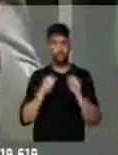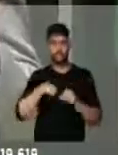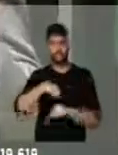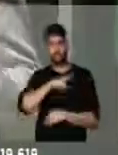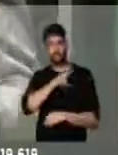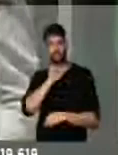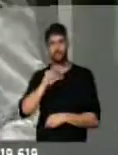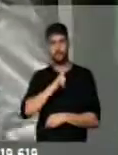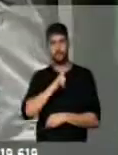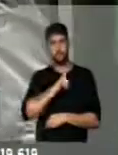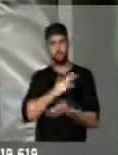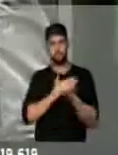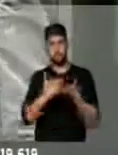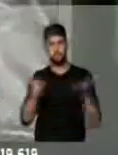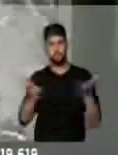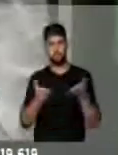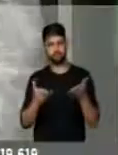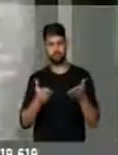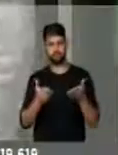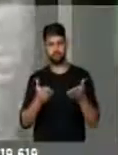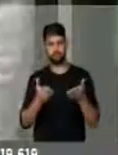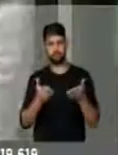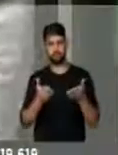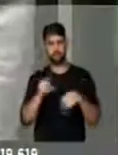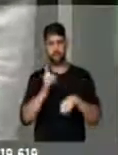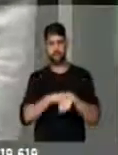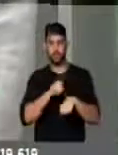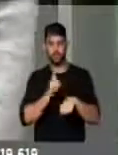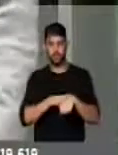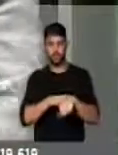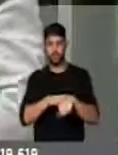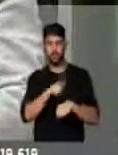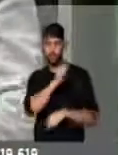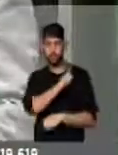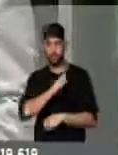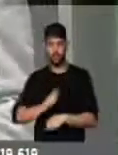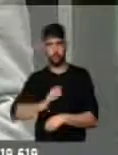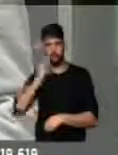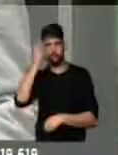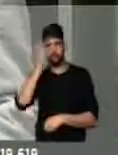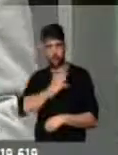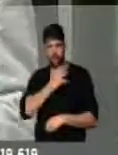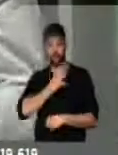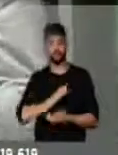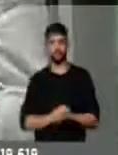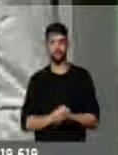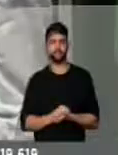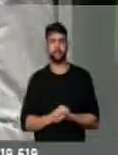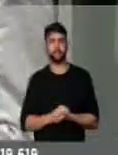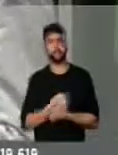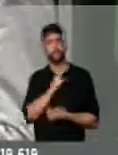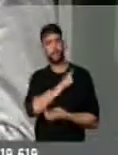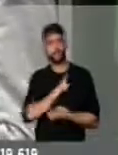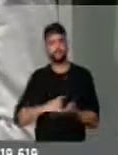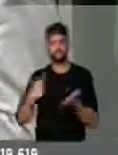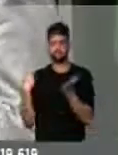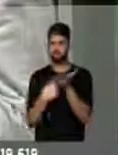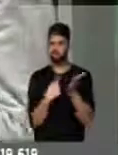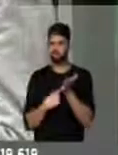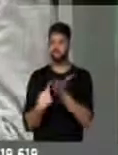nós vamos ter, a partir de agora, momentos de um governo sério, comprometido